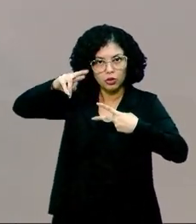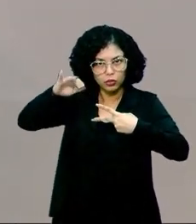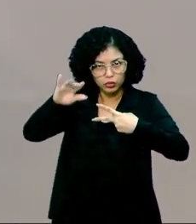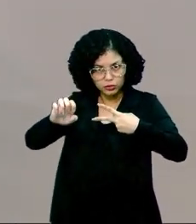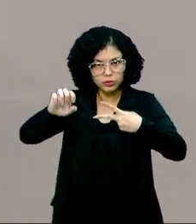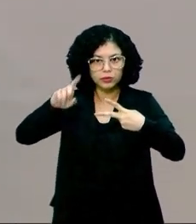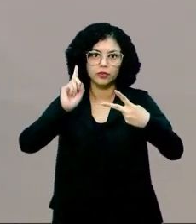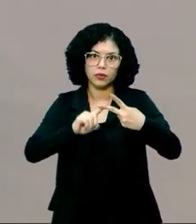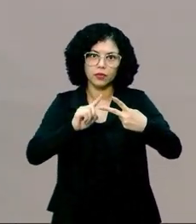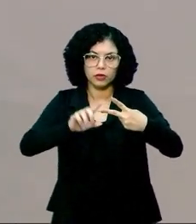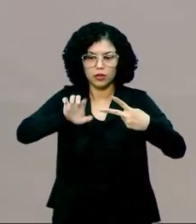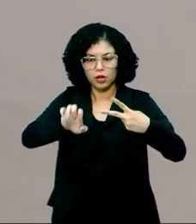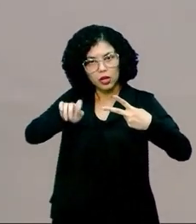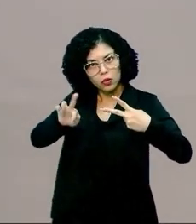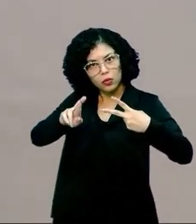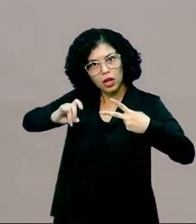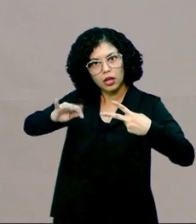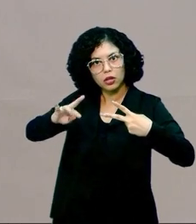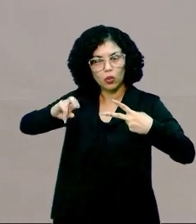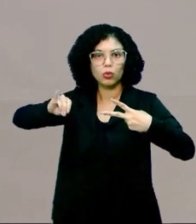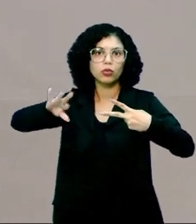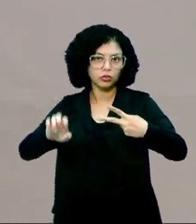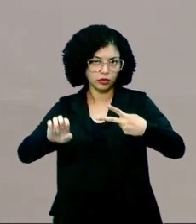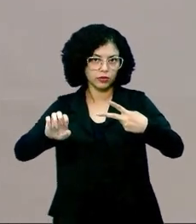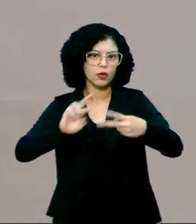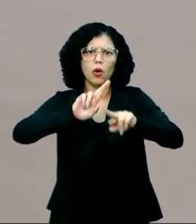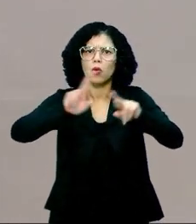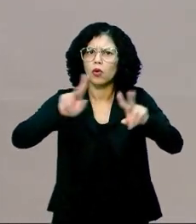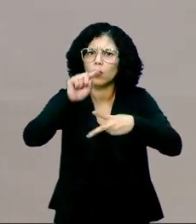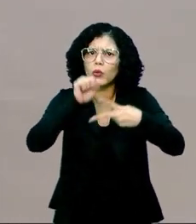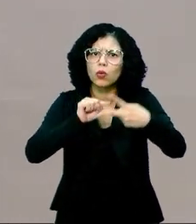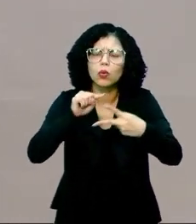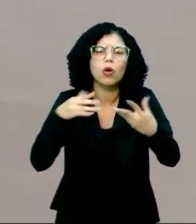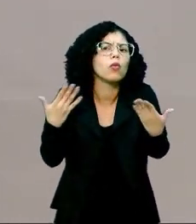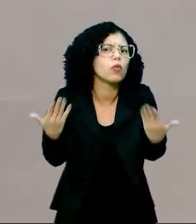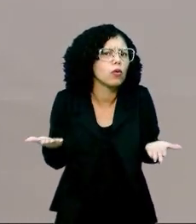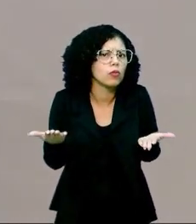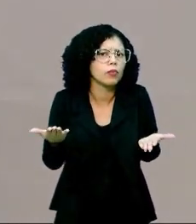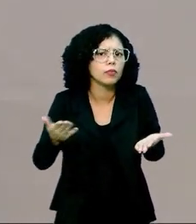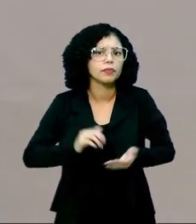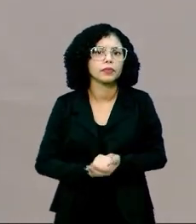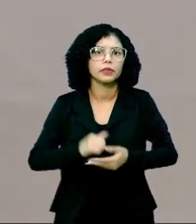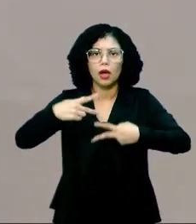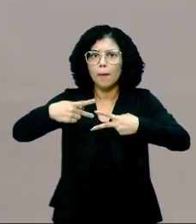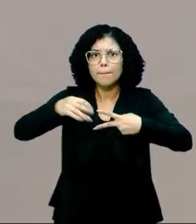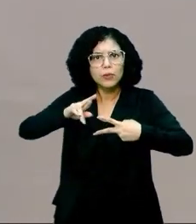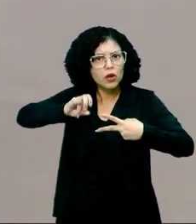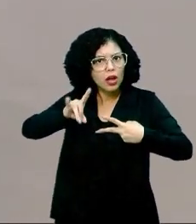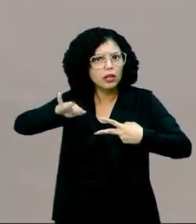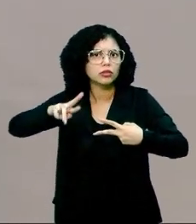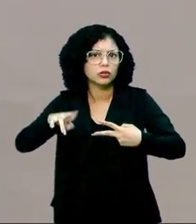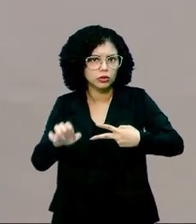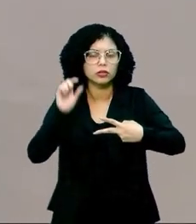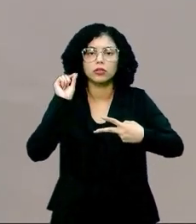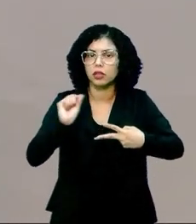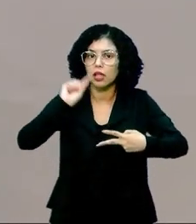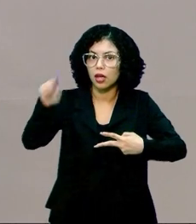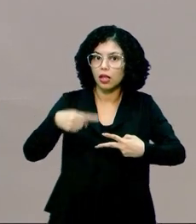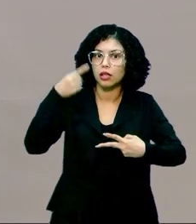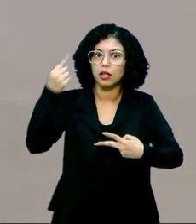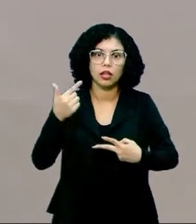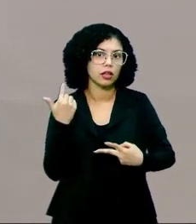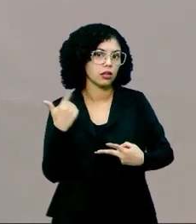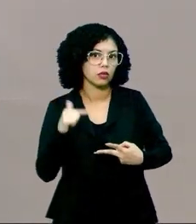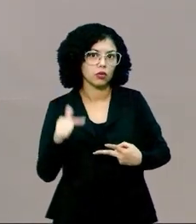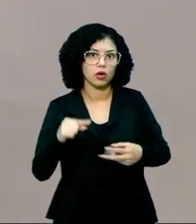tá? E as eucariontes. Qual é a entre essas duas células? As procariontes, pessoal, é aquela que